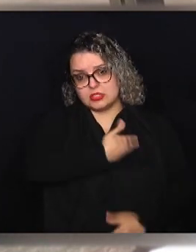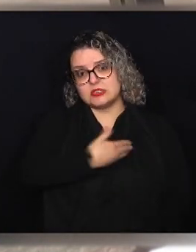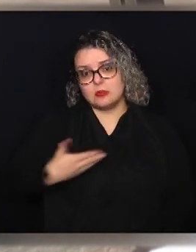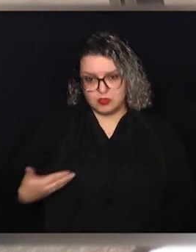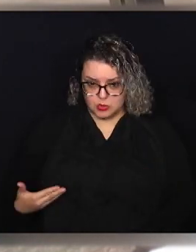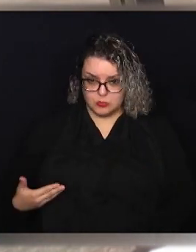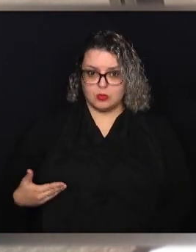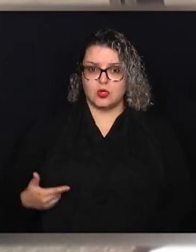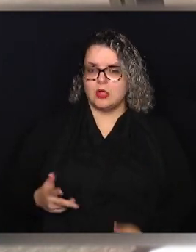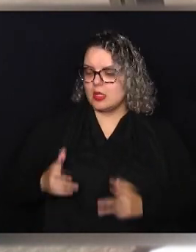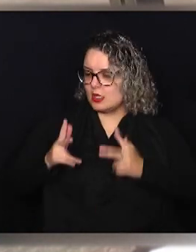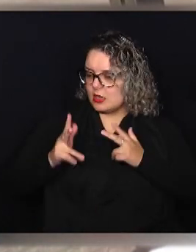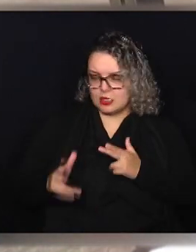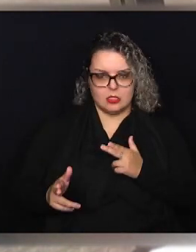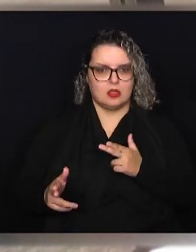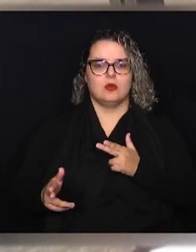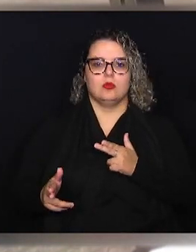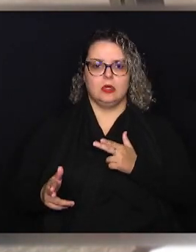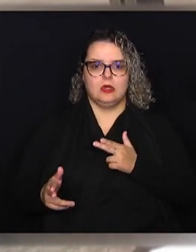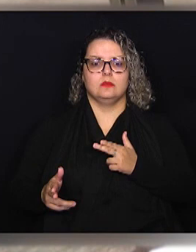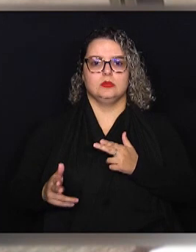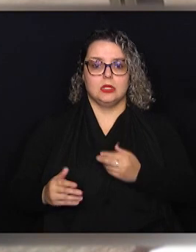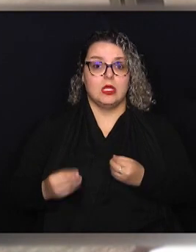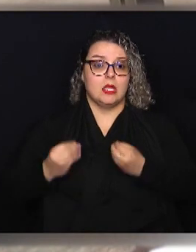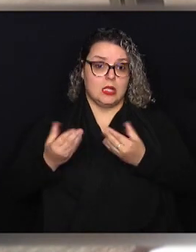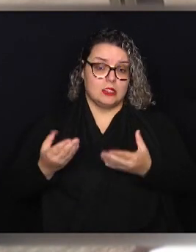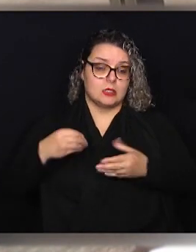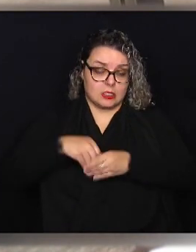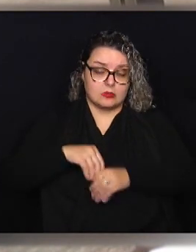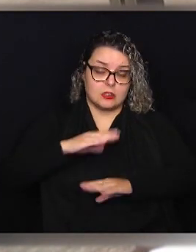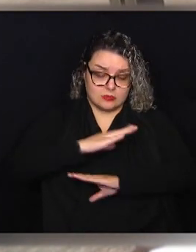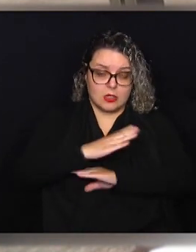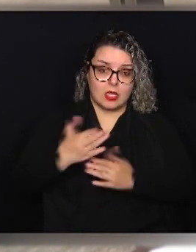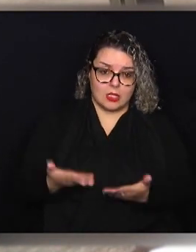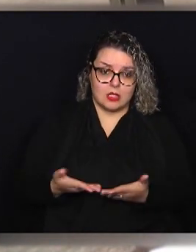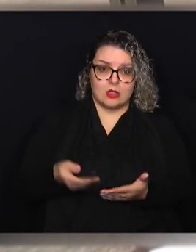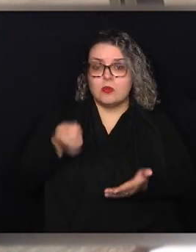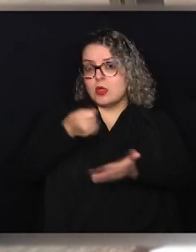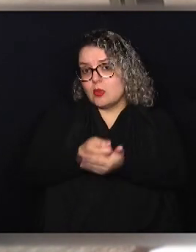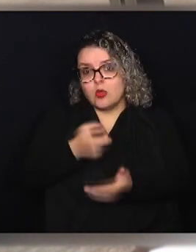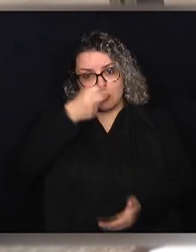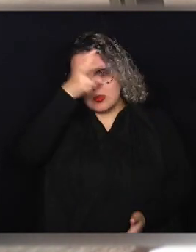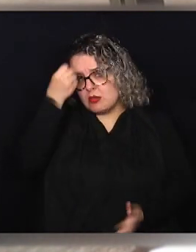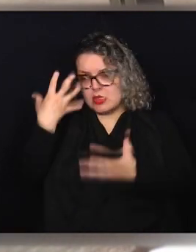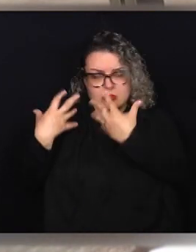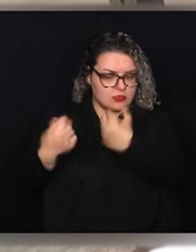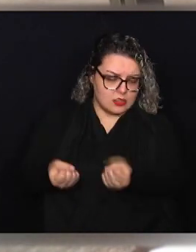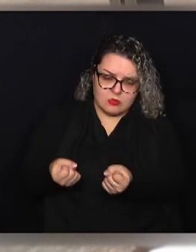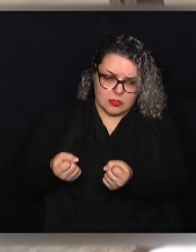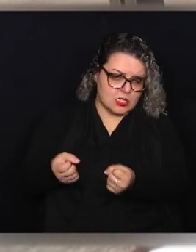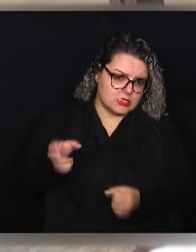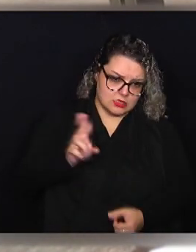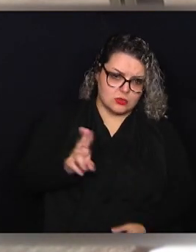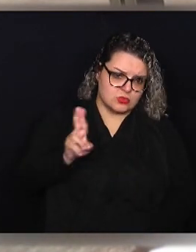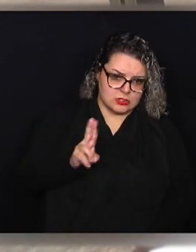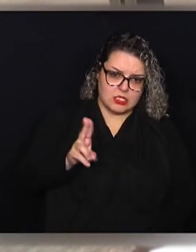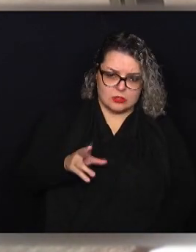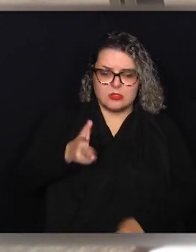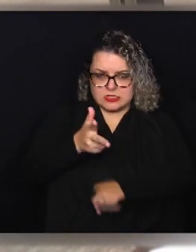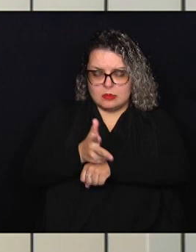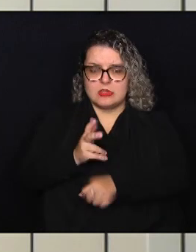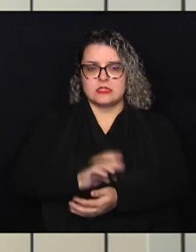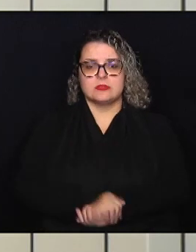mesmo segmento é colocado nessa casa, sendo votado aqui, o prefeito sancionar para que sejam implantadas essas câmeras.